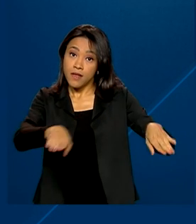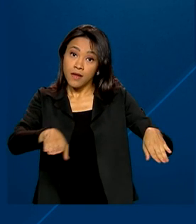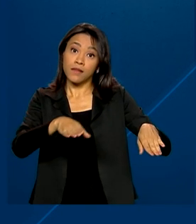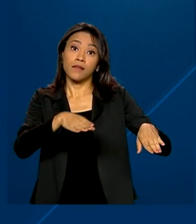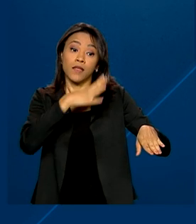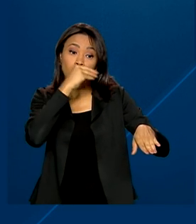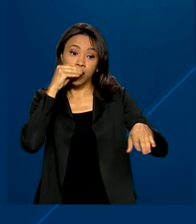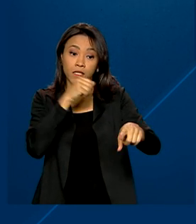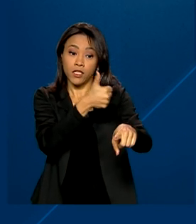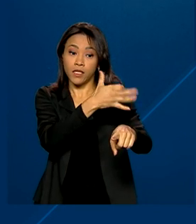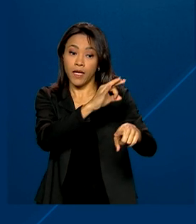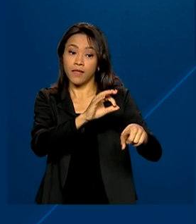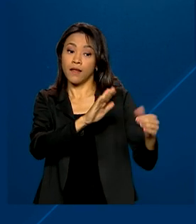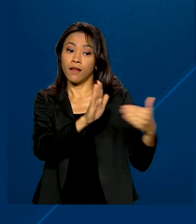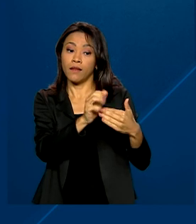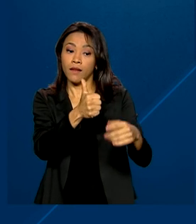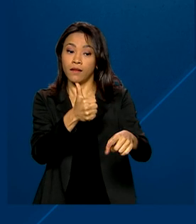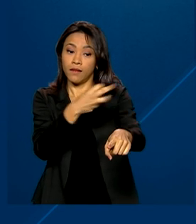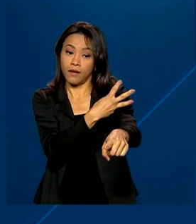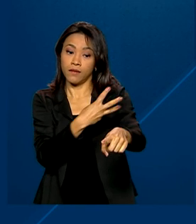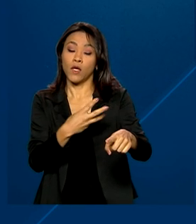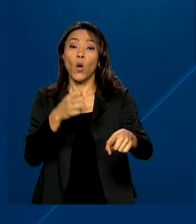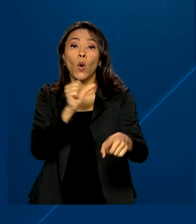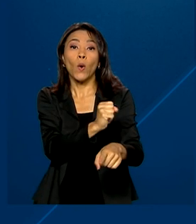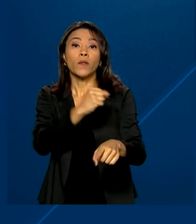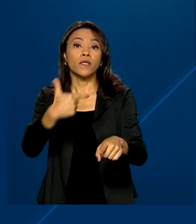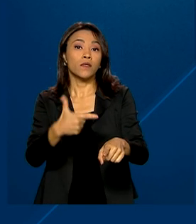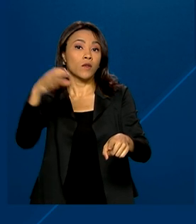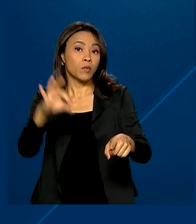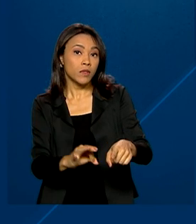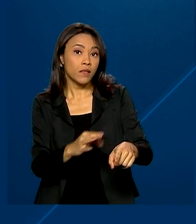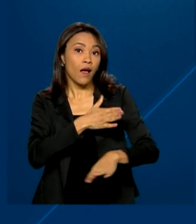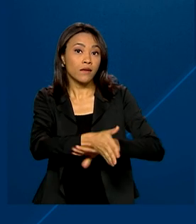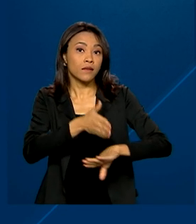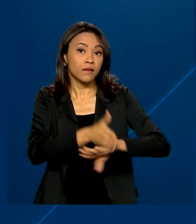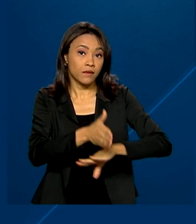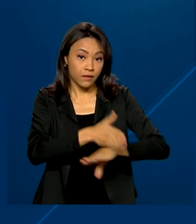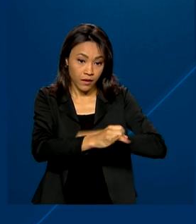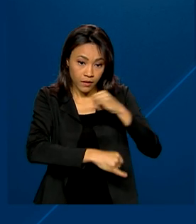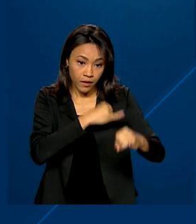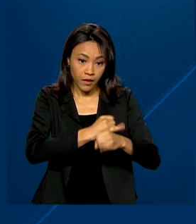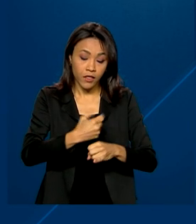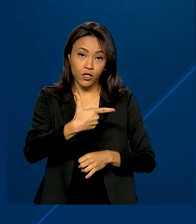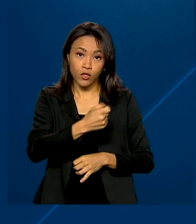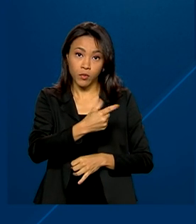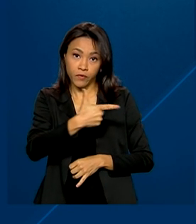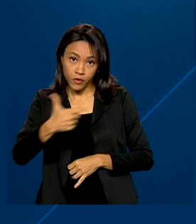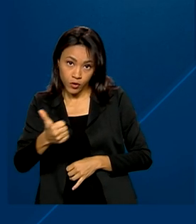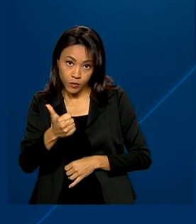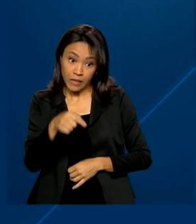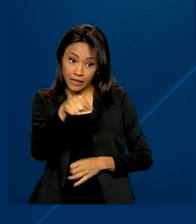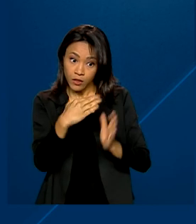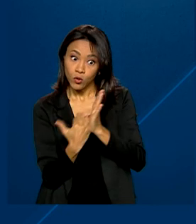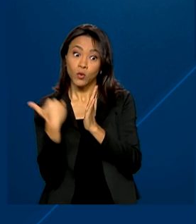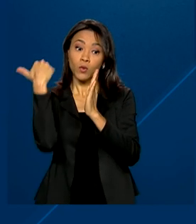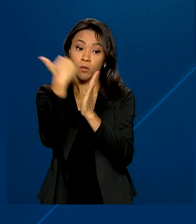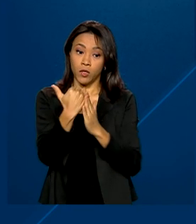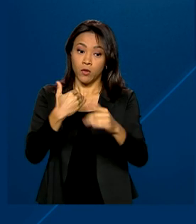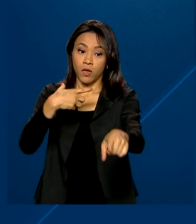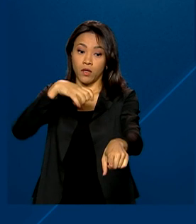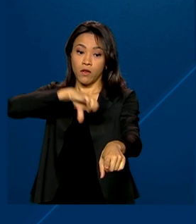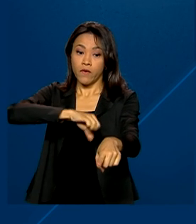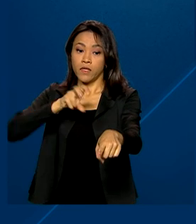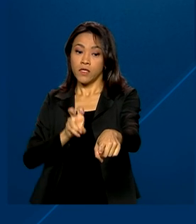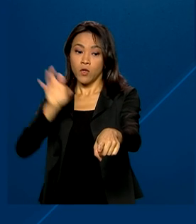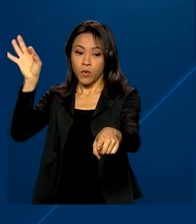13 anos, 82% acessaram a internet em 2021. Esse percentual subiu para 95% no